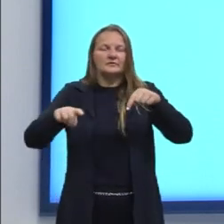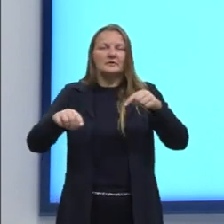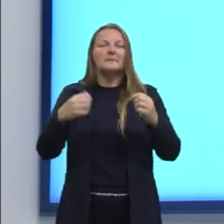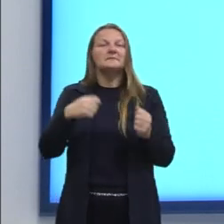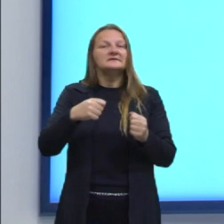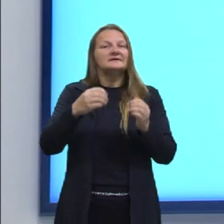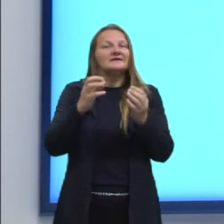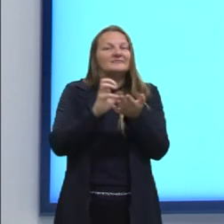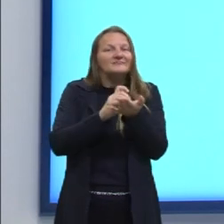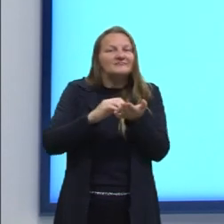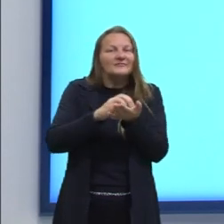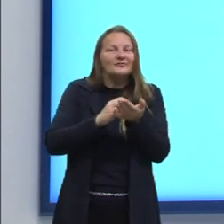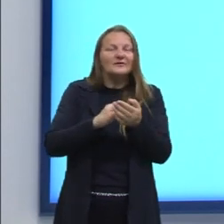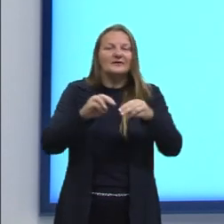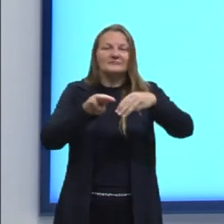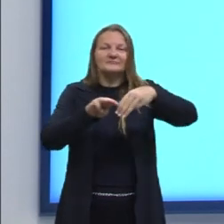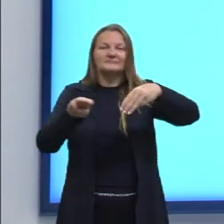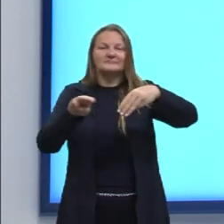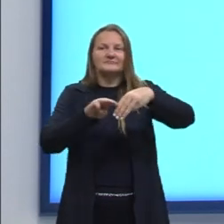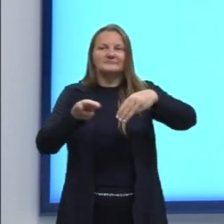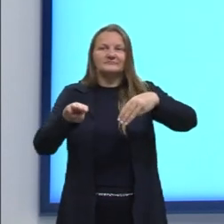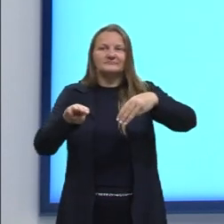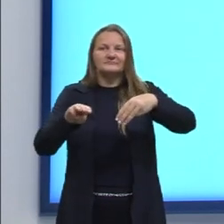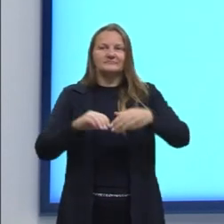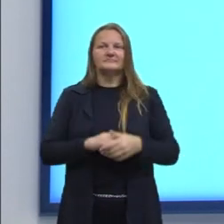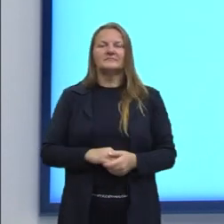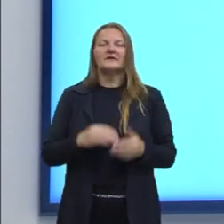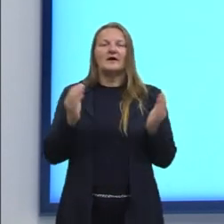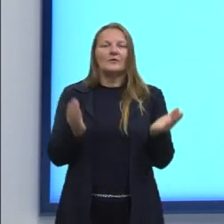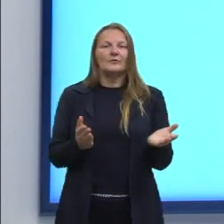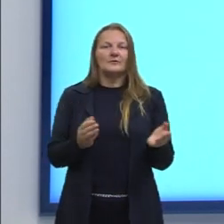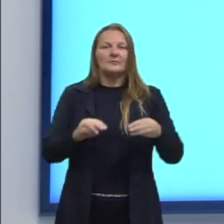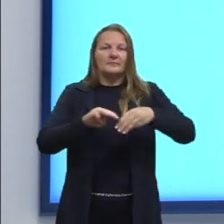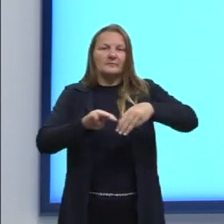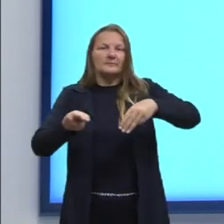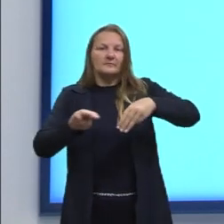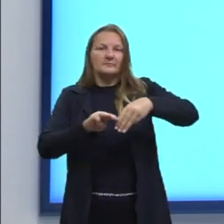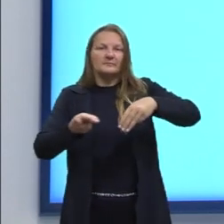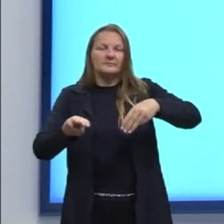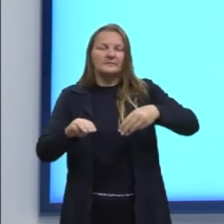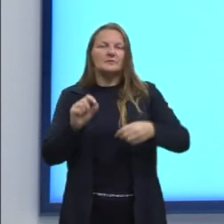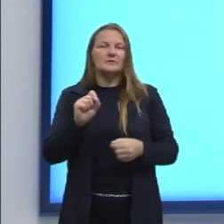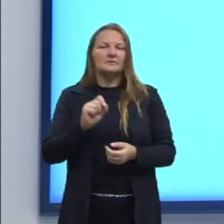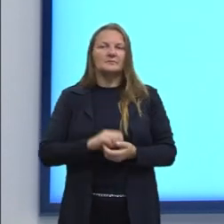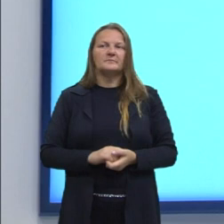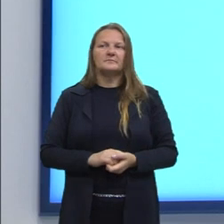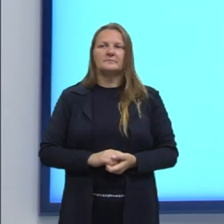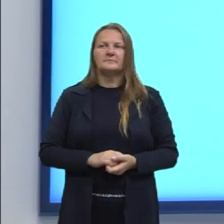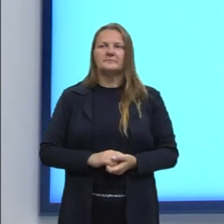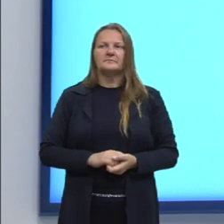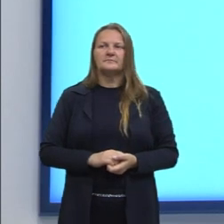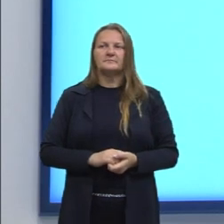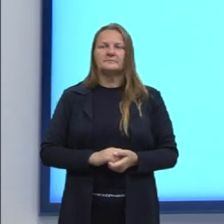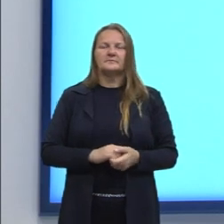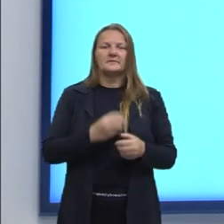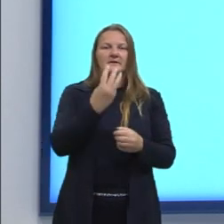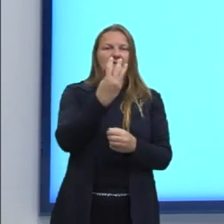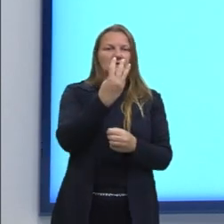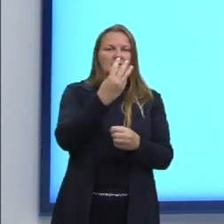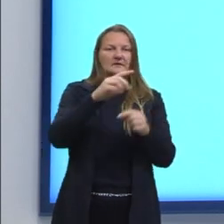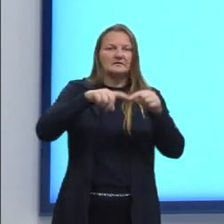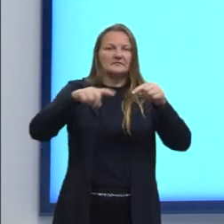calcular uma média aritmética. E daí a média aritmética é a variação do ano 3